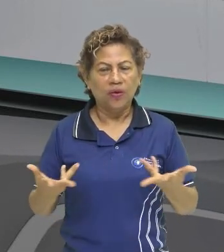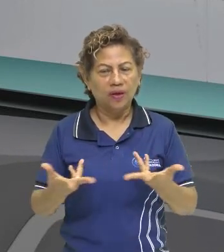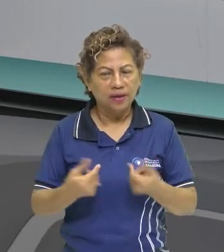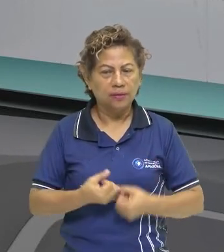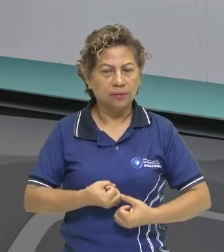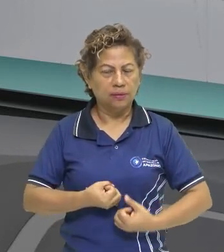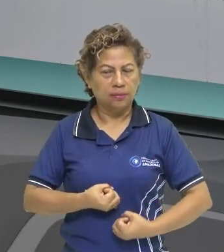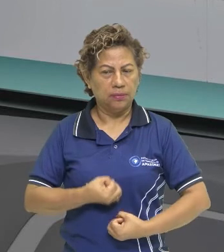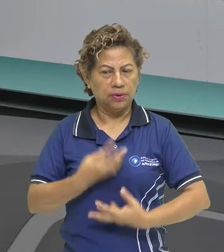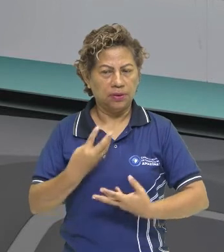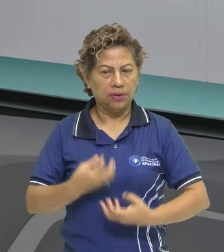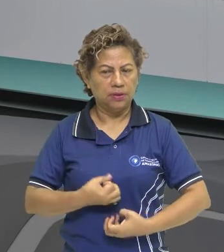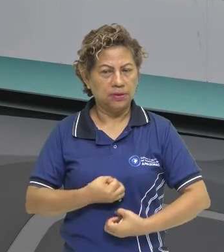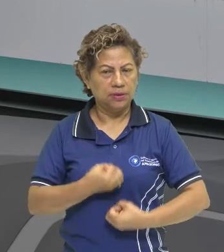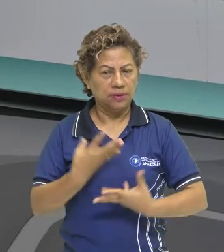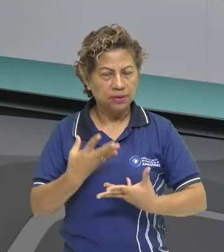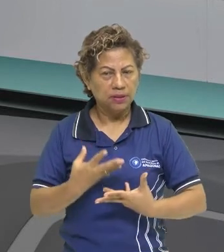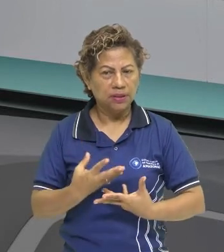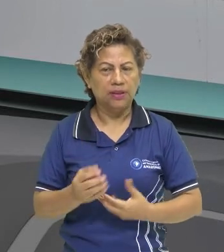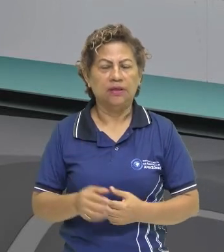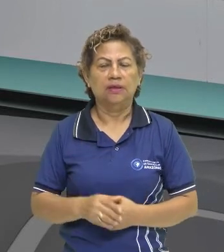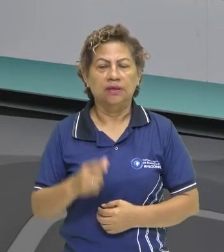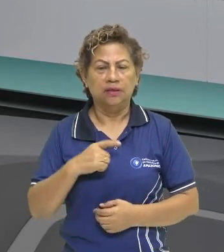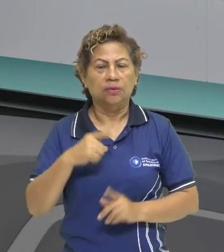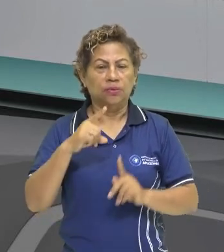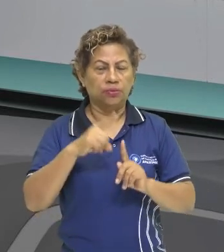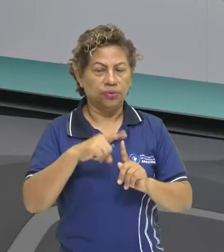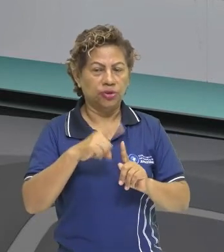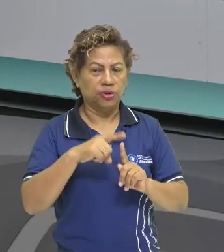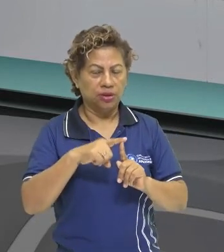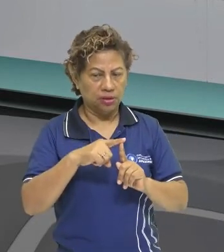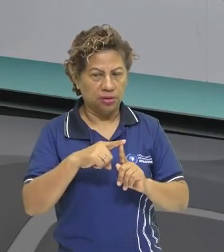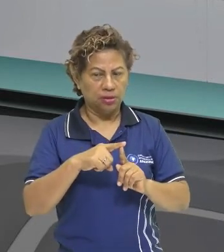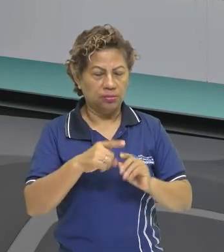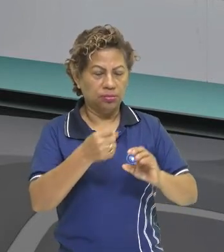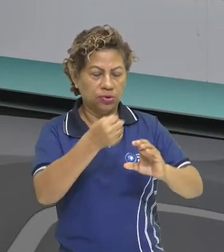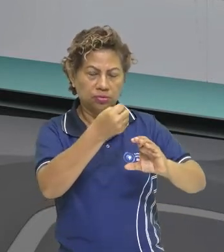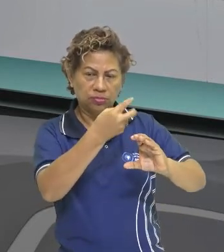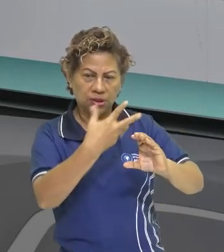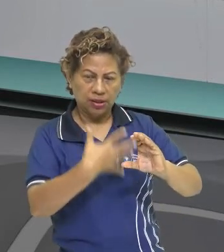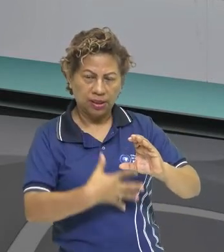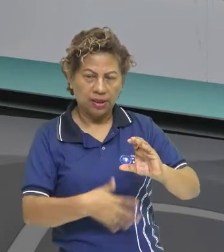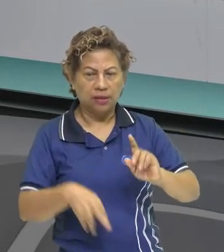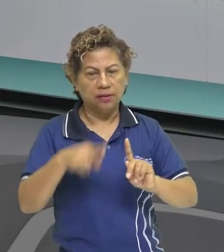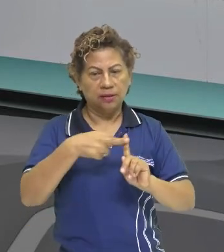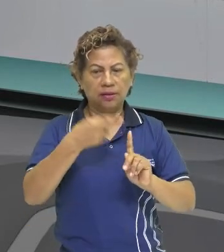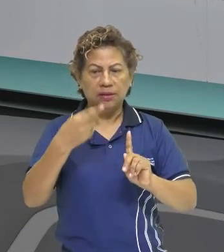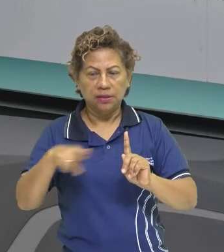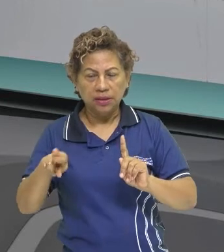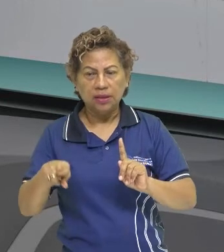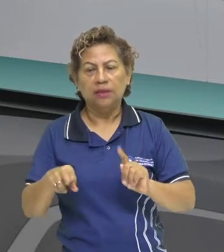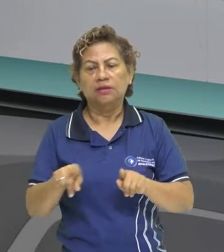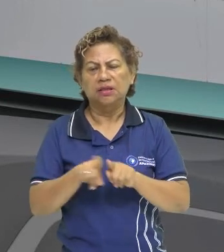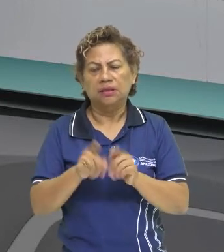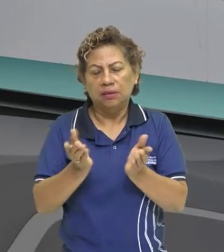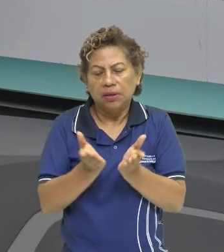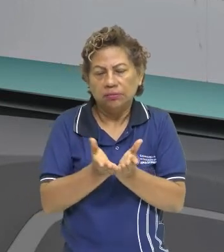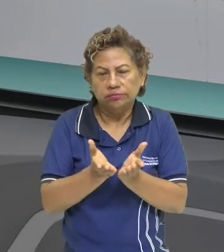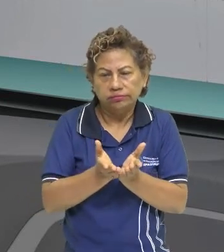poesia, né, com caráter religioso, com caráter, né, bíblico,